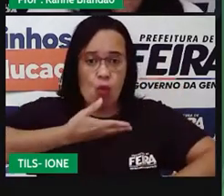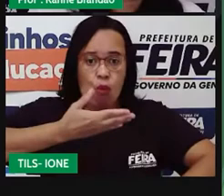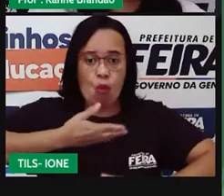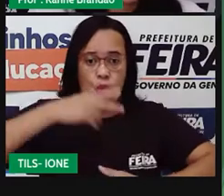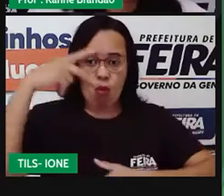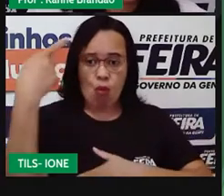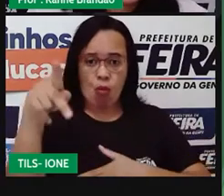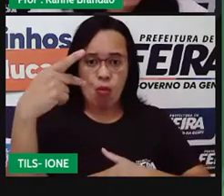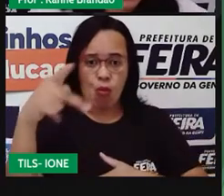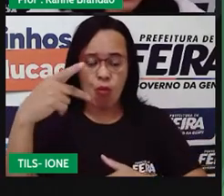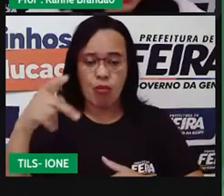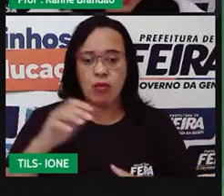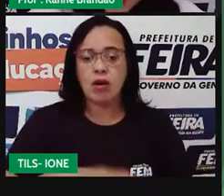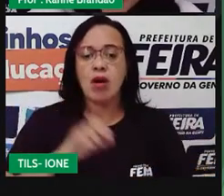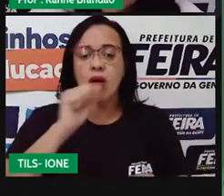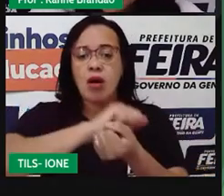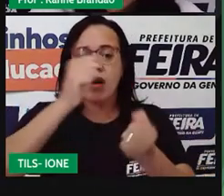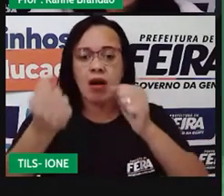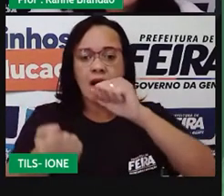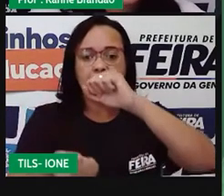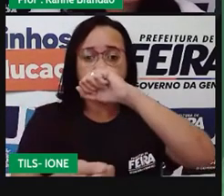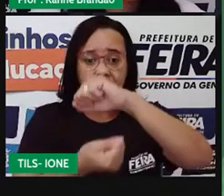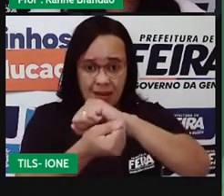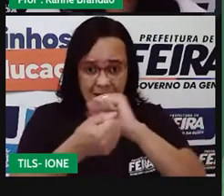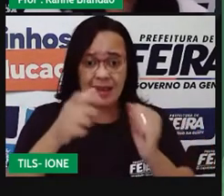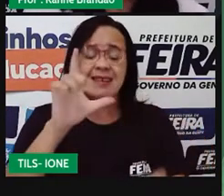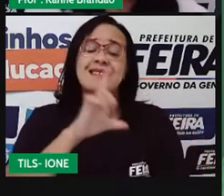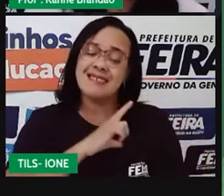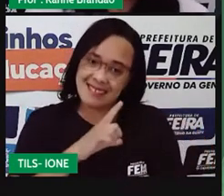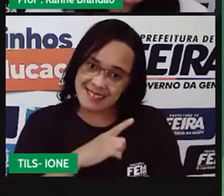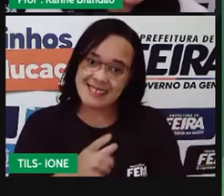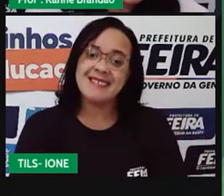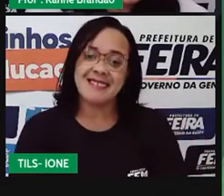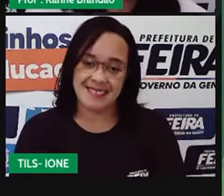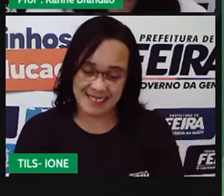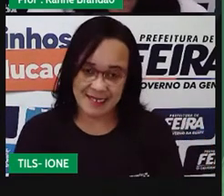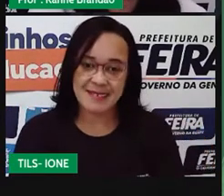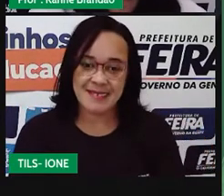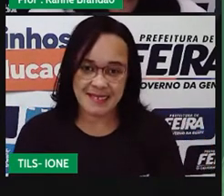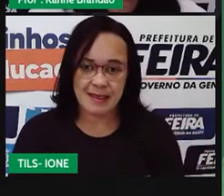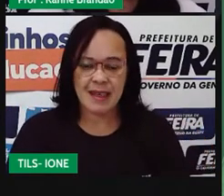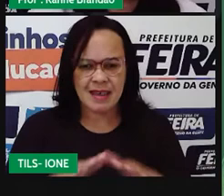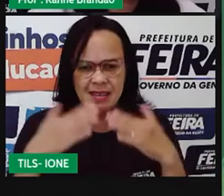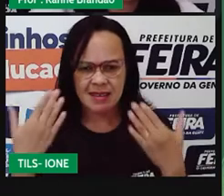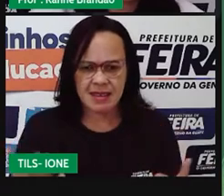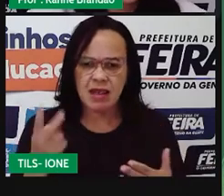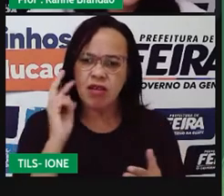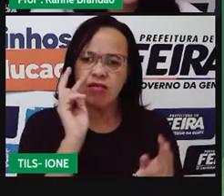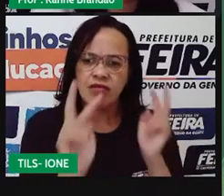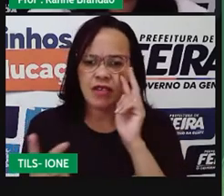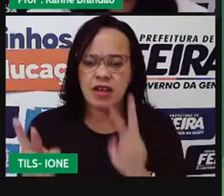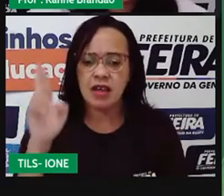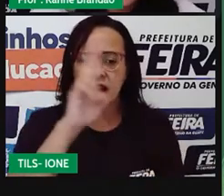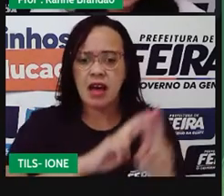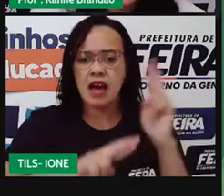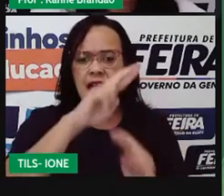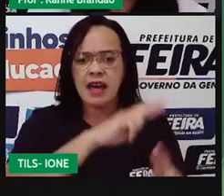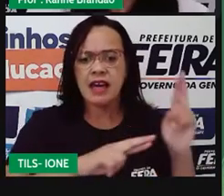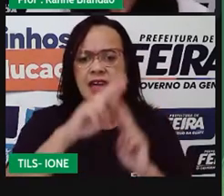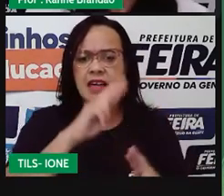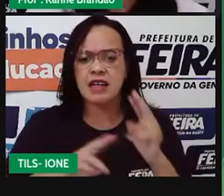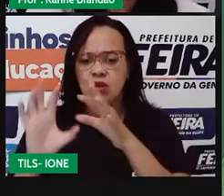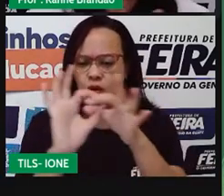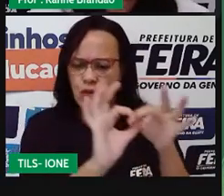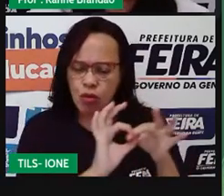essas funções, certo? E aí, então, a gente vê as relações harmônicas